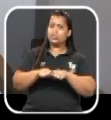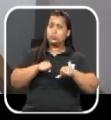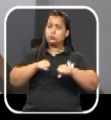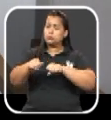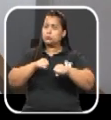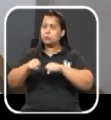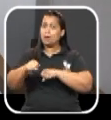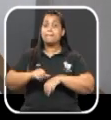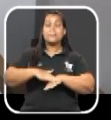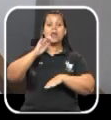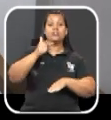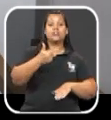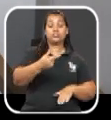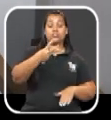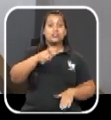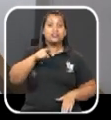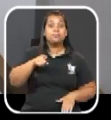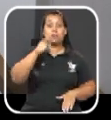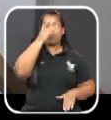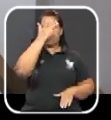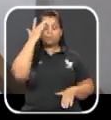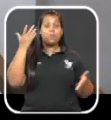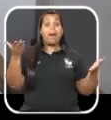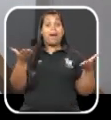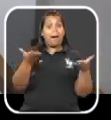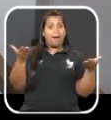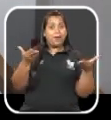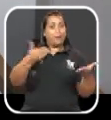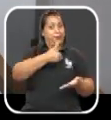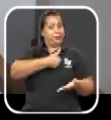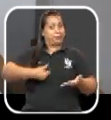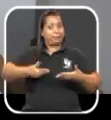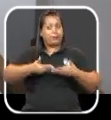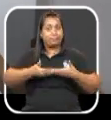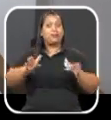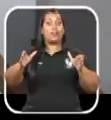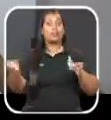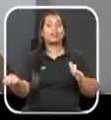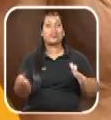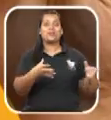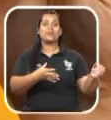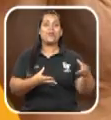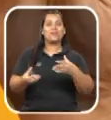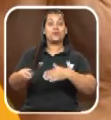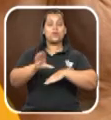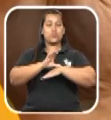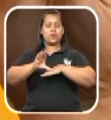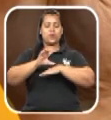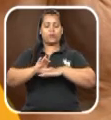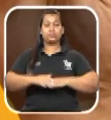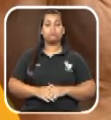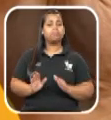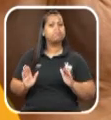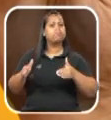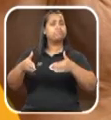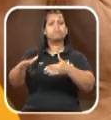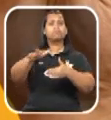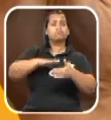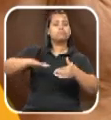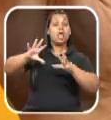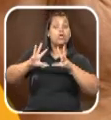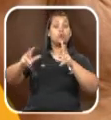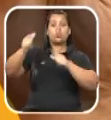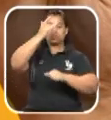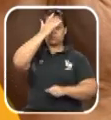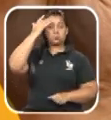mais de 23 mil pessoas e agora o governo abriu novas turmas. O curso é destinado ao público em geral